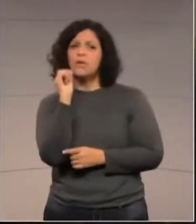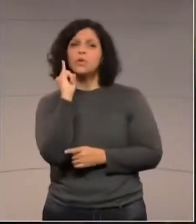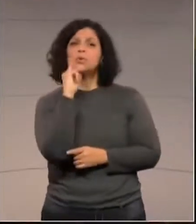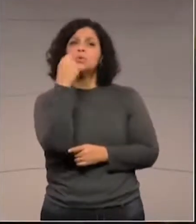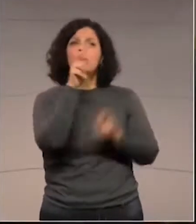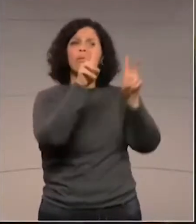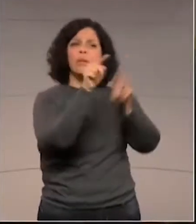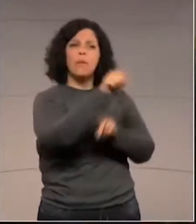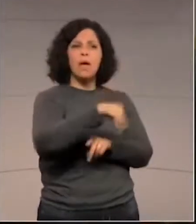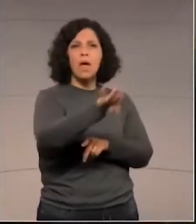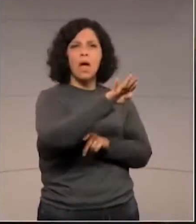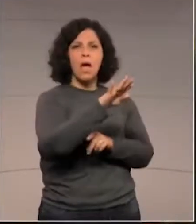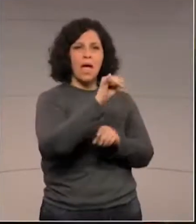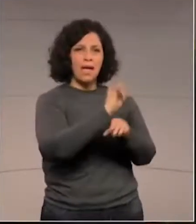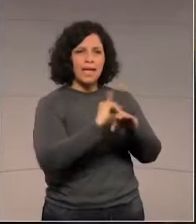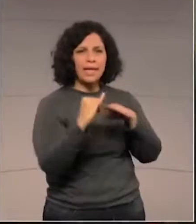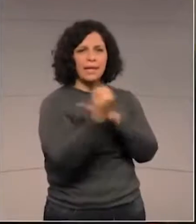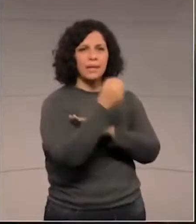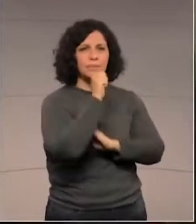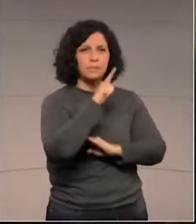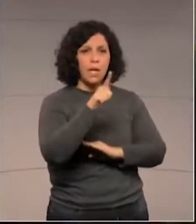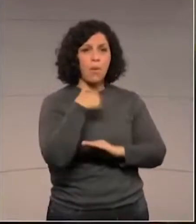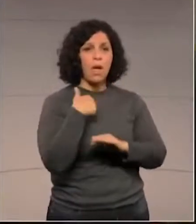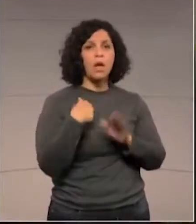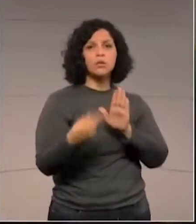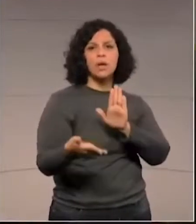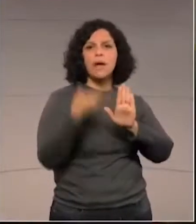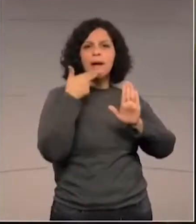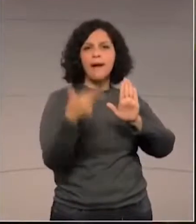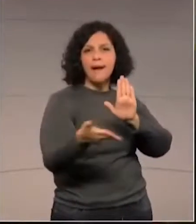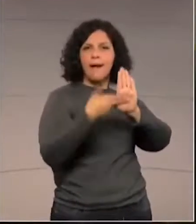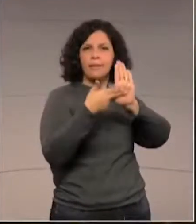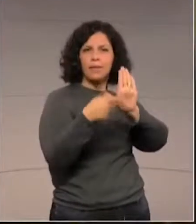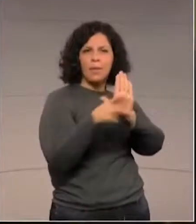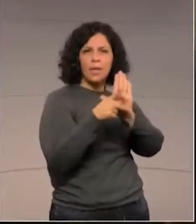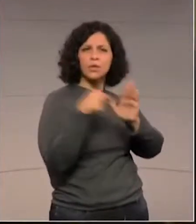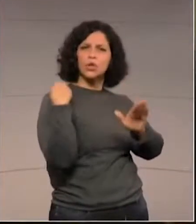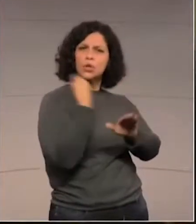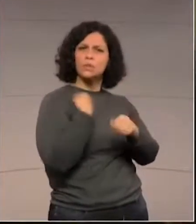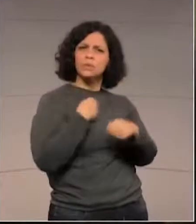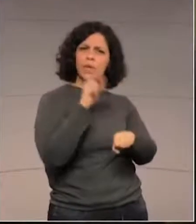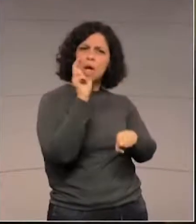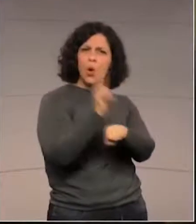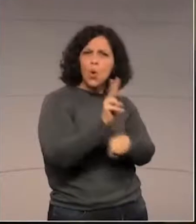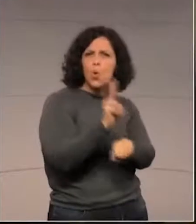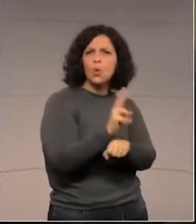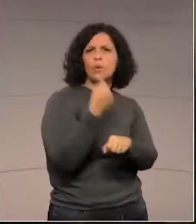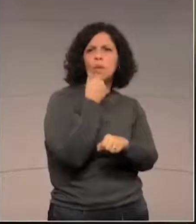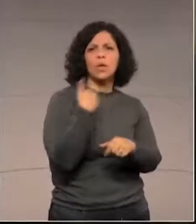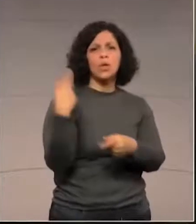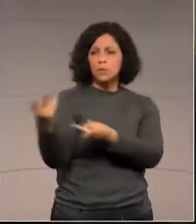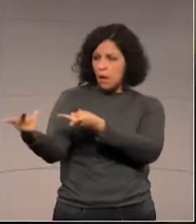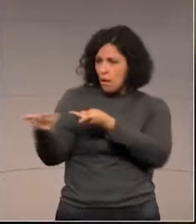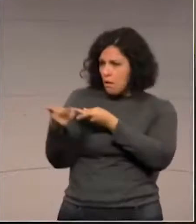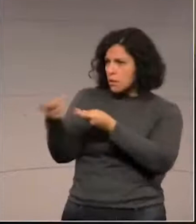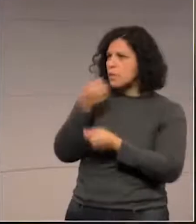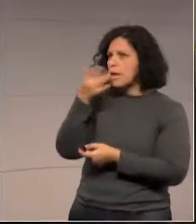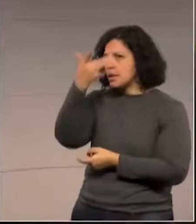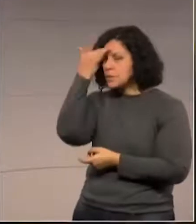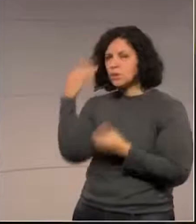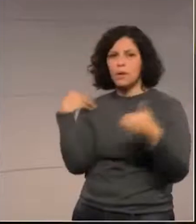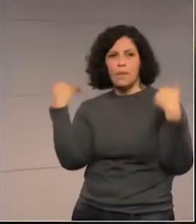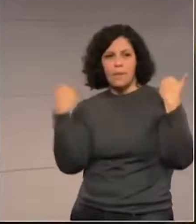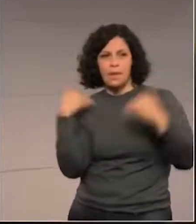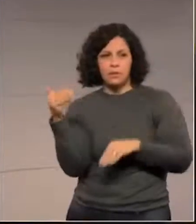Mel é o nosso cartão postal e precisa ser bem cuidada. Vamos começar com o receptivo aos turistas e,